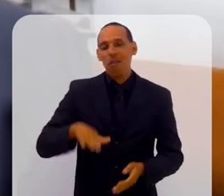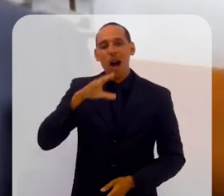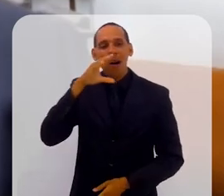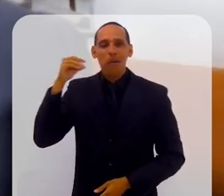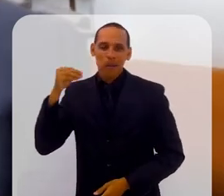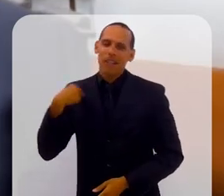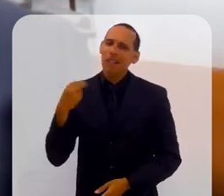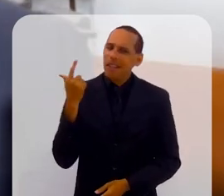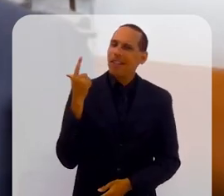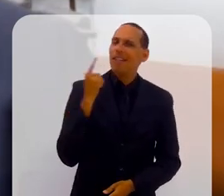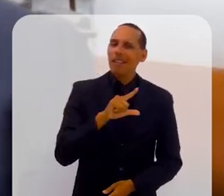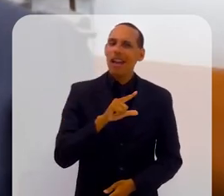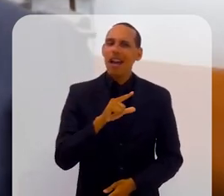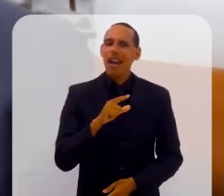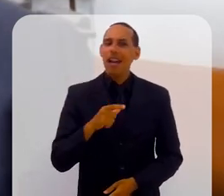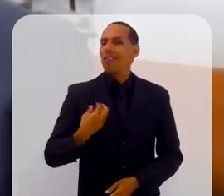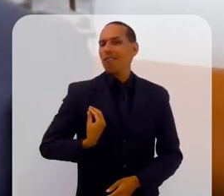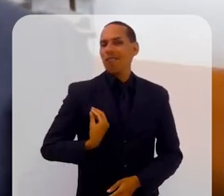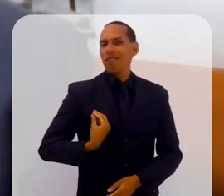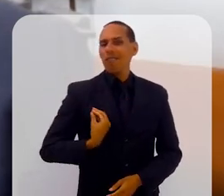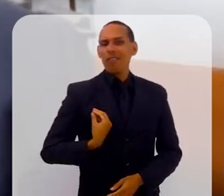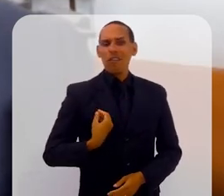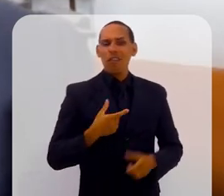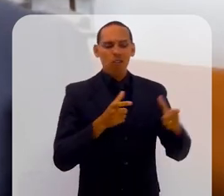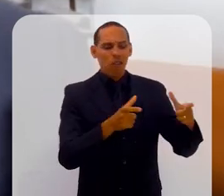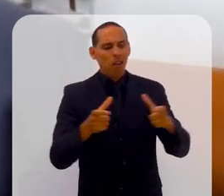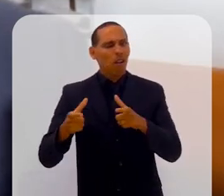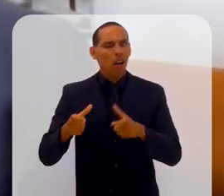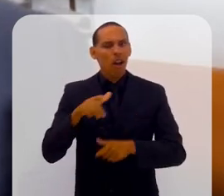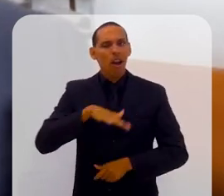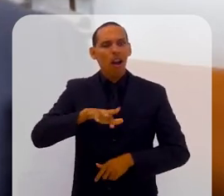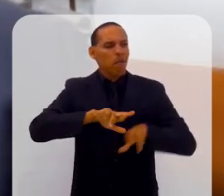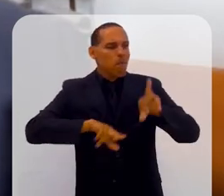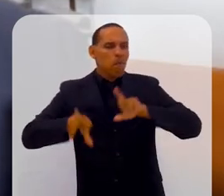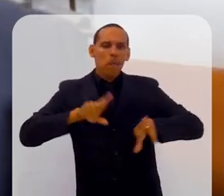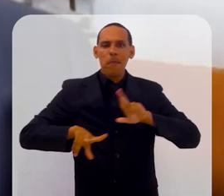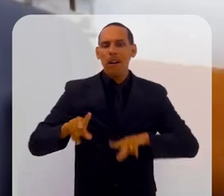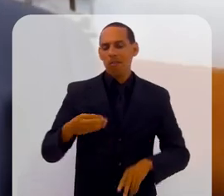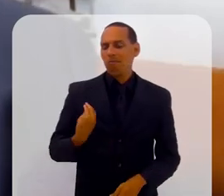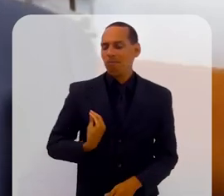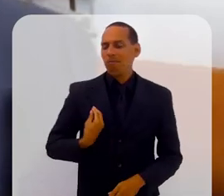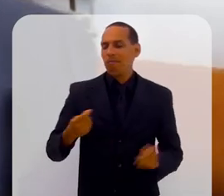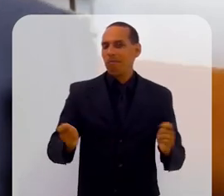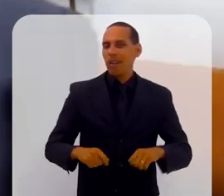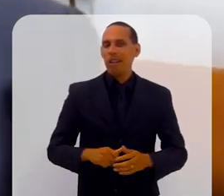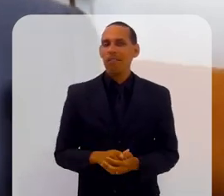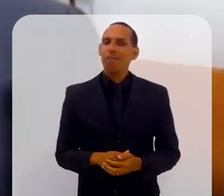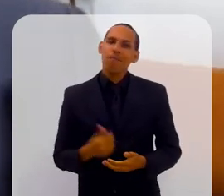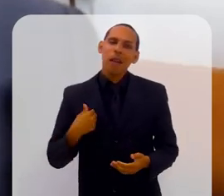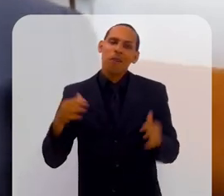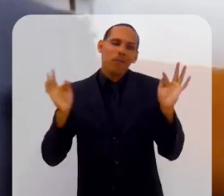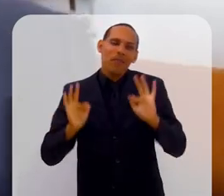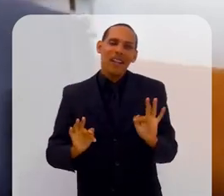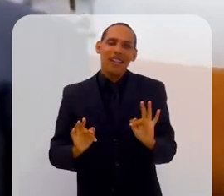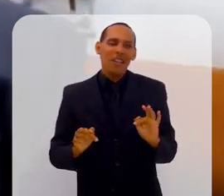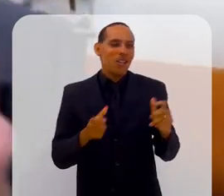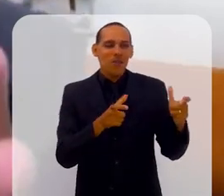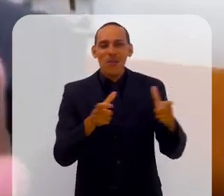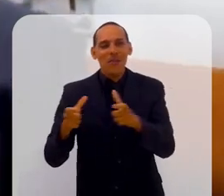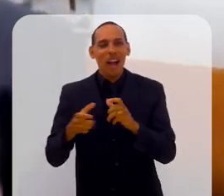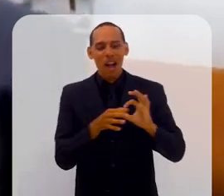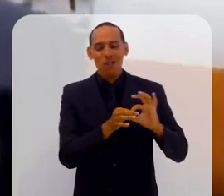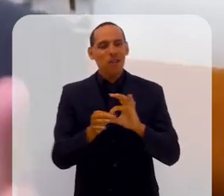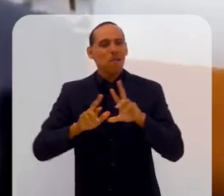Então, eu consigo morar em diferentes ambientes e consigo, falando honestamente, ser feliz em vários